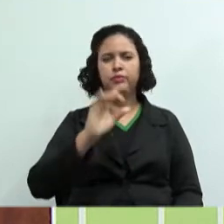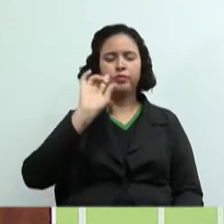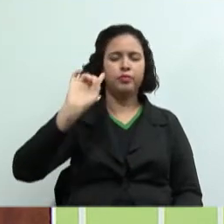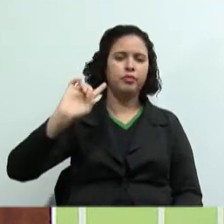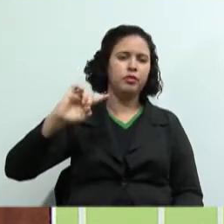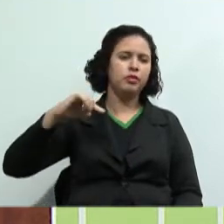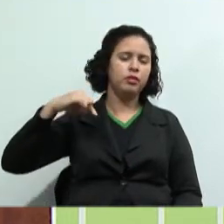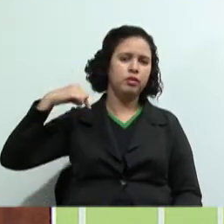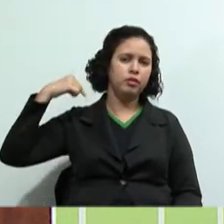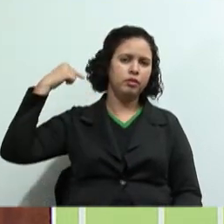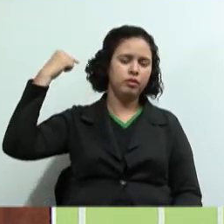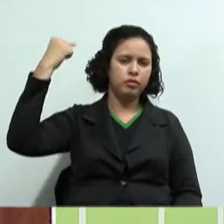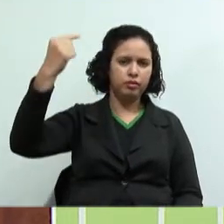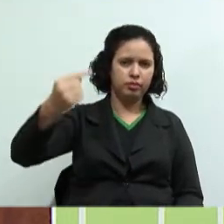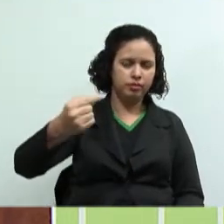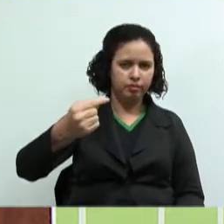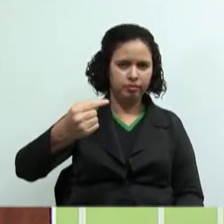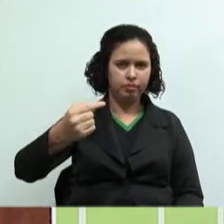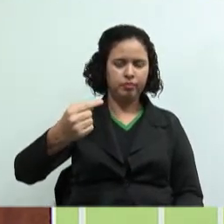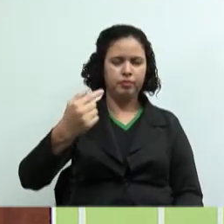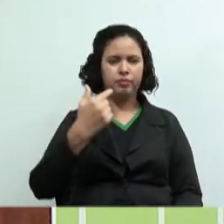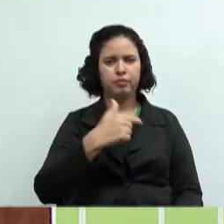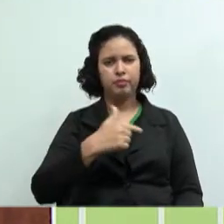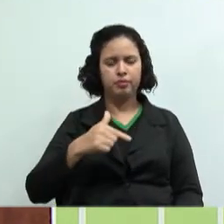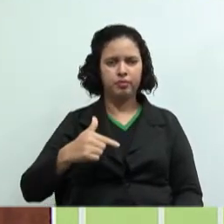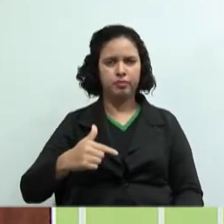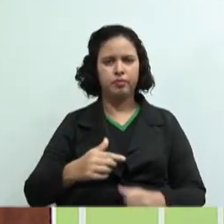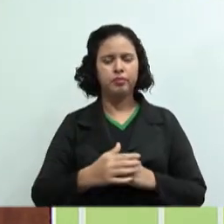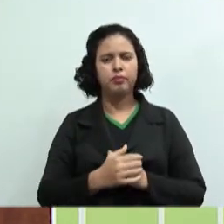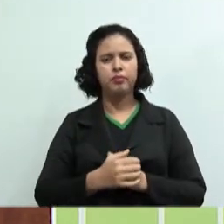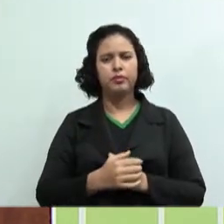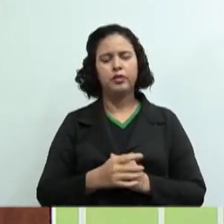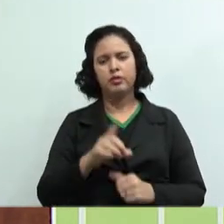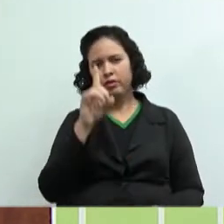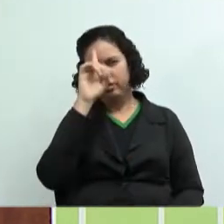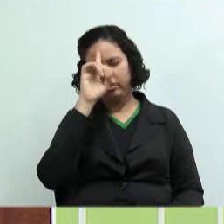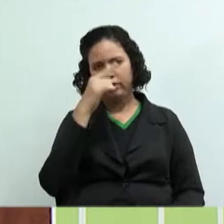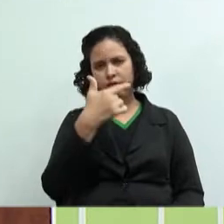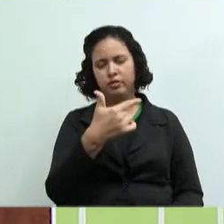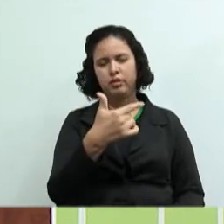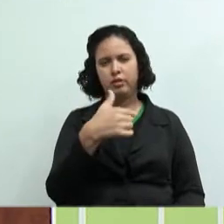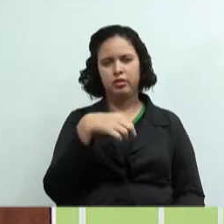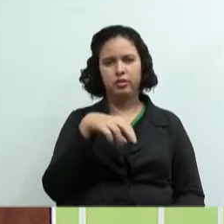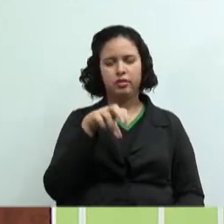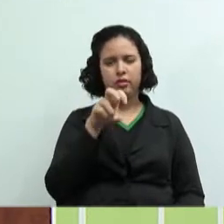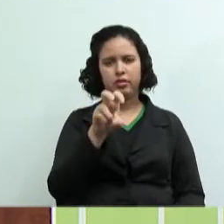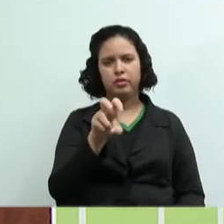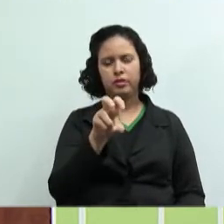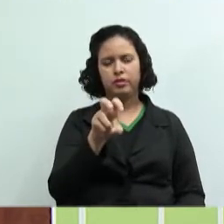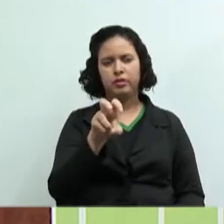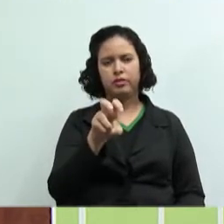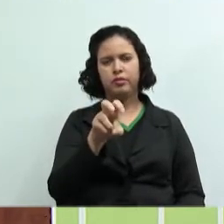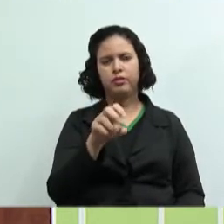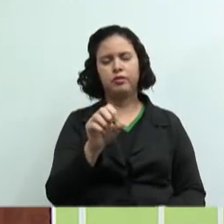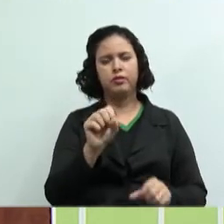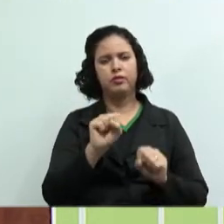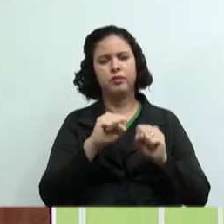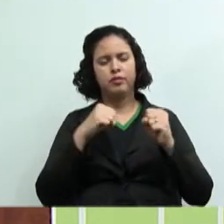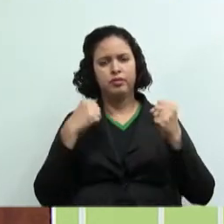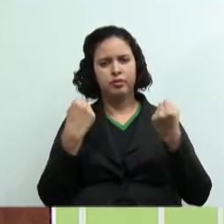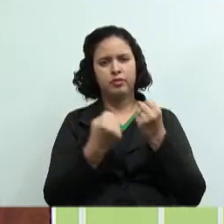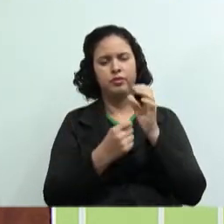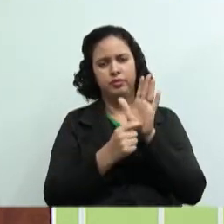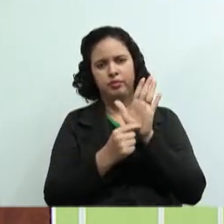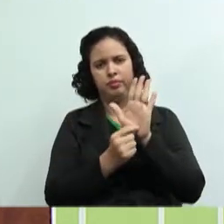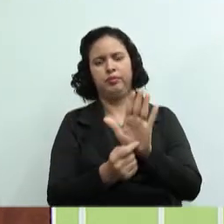é feriado, então nós não teremos aula. Então vocês, se não me engano, dia 25, não é isso? Dia 25 que vocês vão apresentar esse